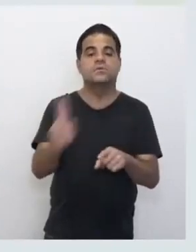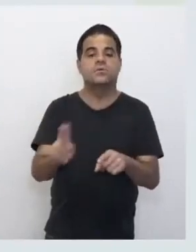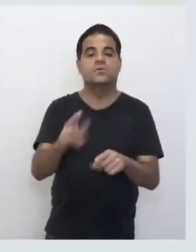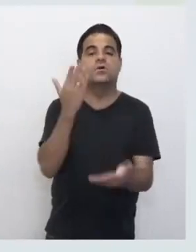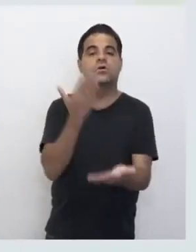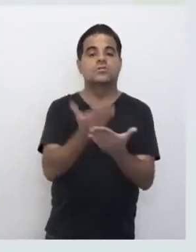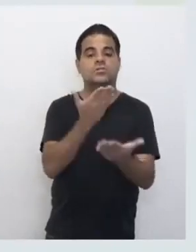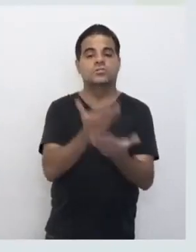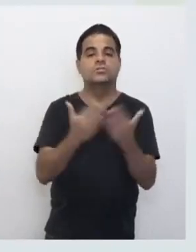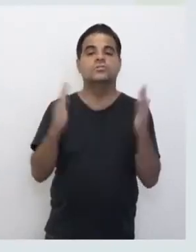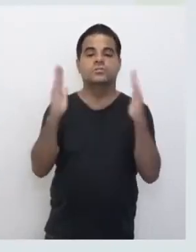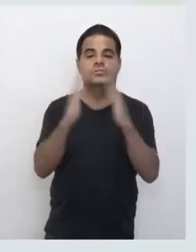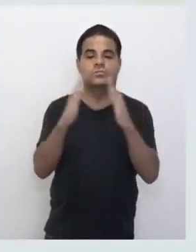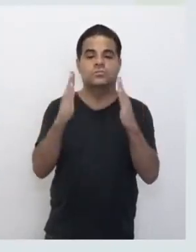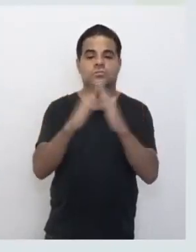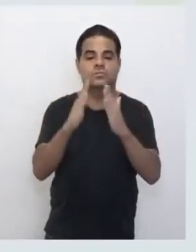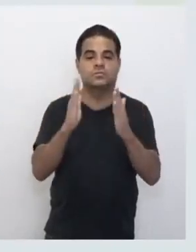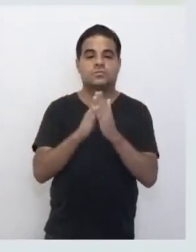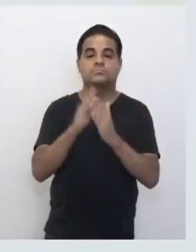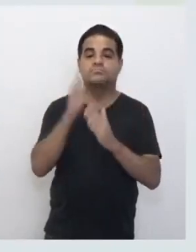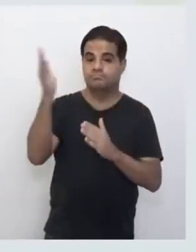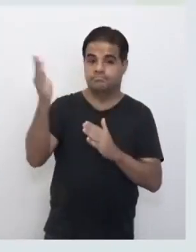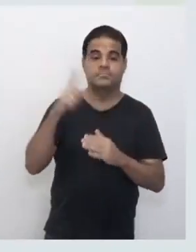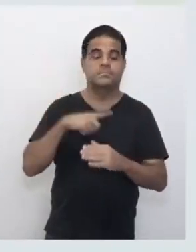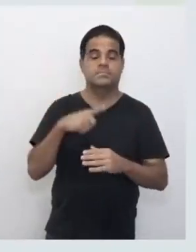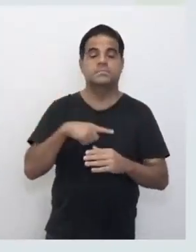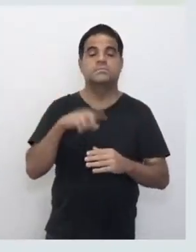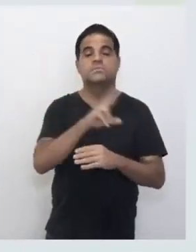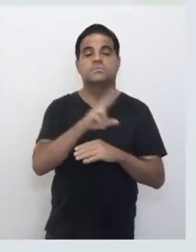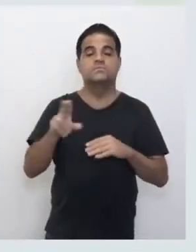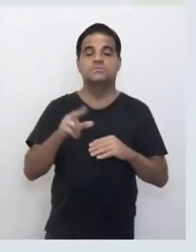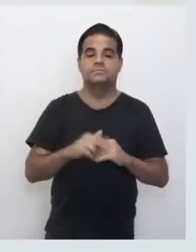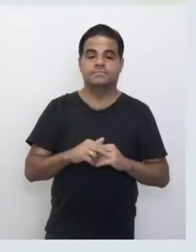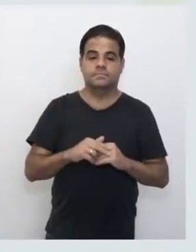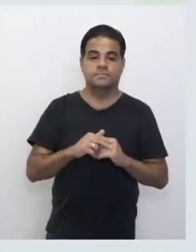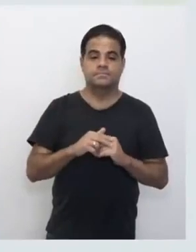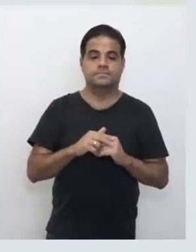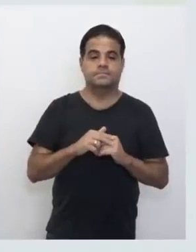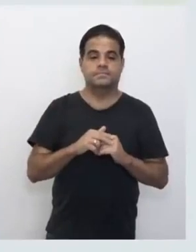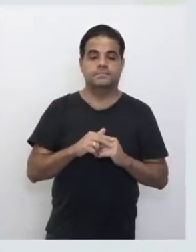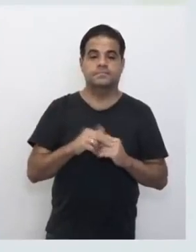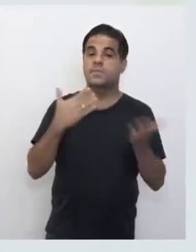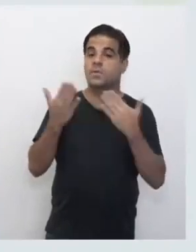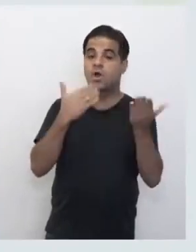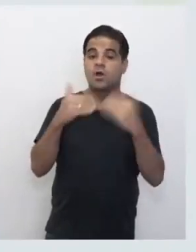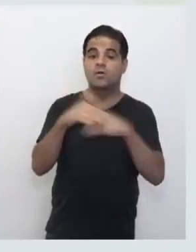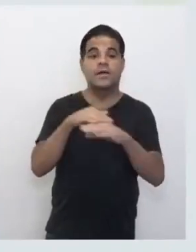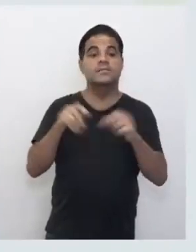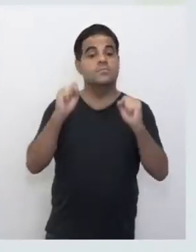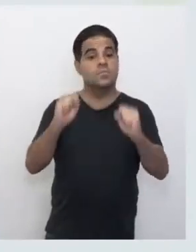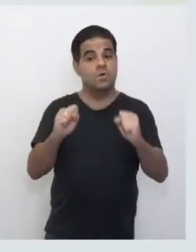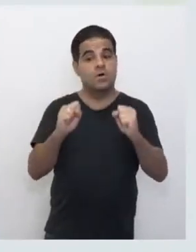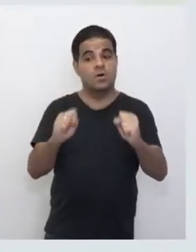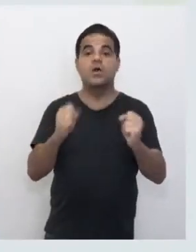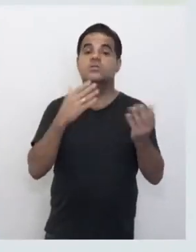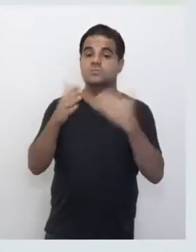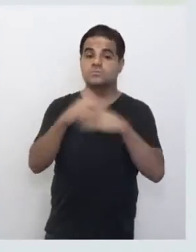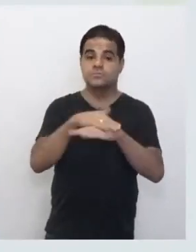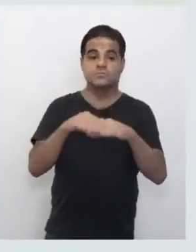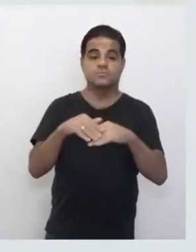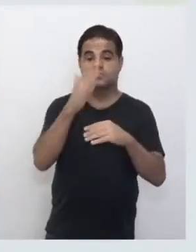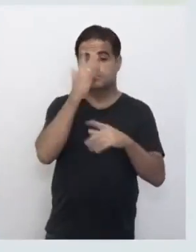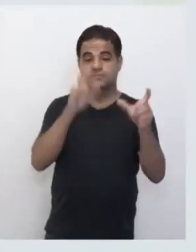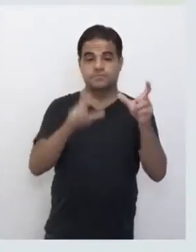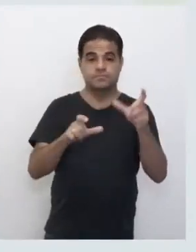escola. Daqui também nós temos aqui do lado conversas, porque vocês podem conversar com as